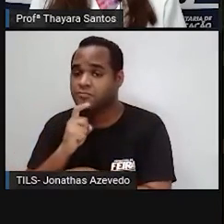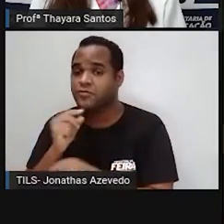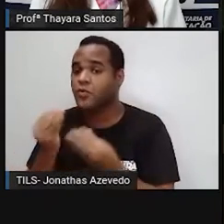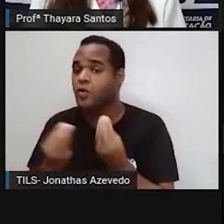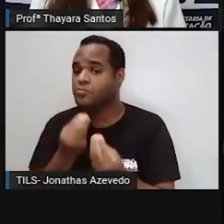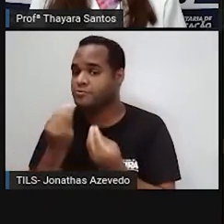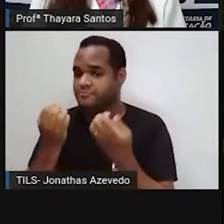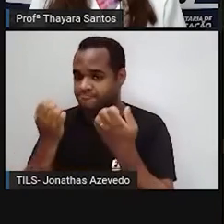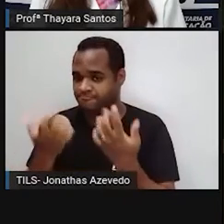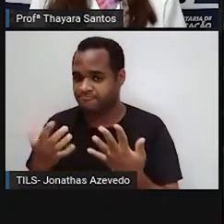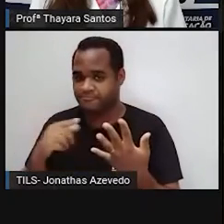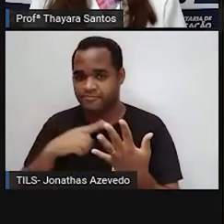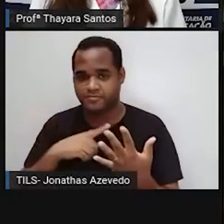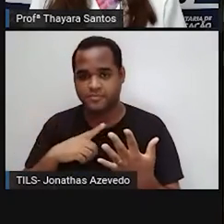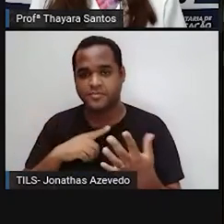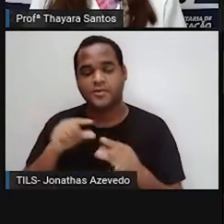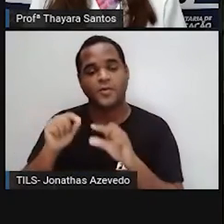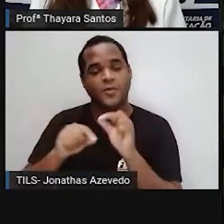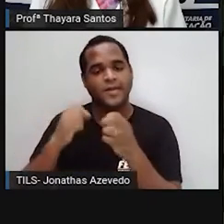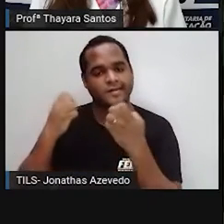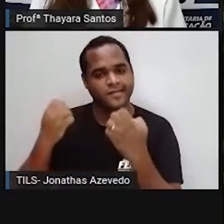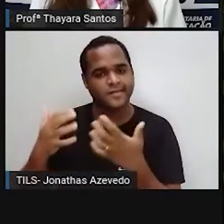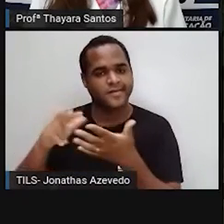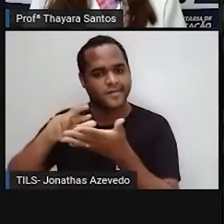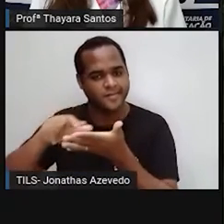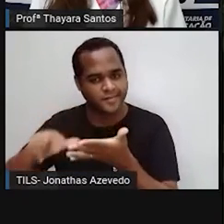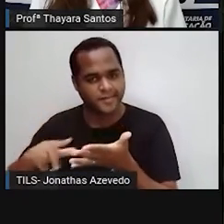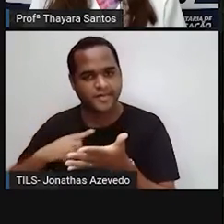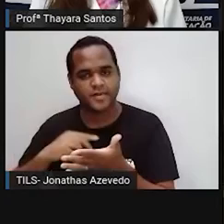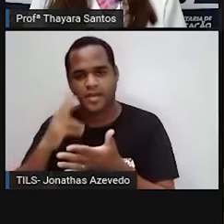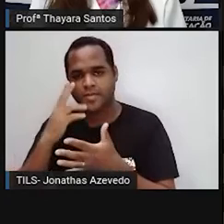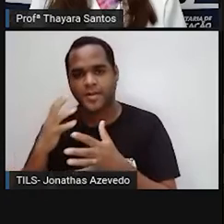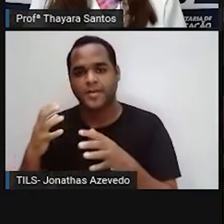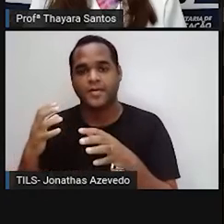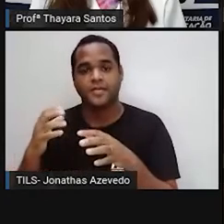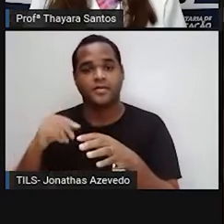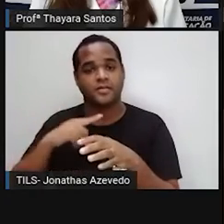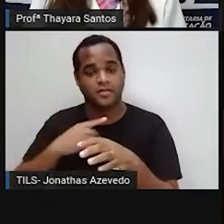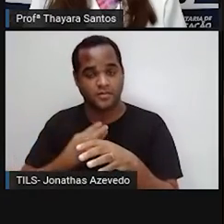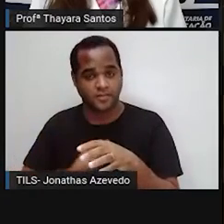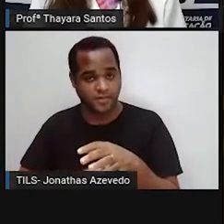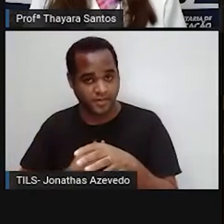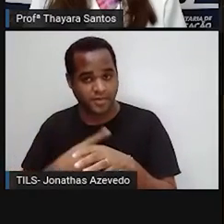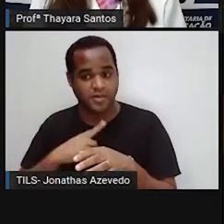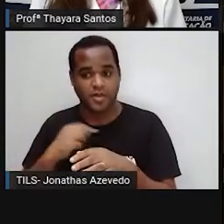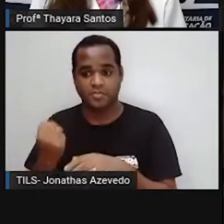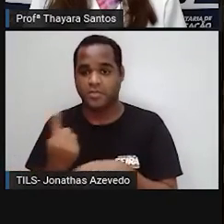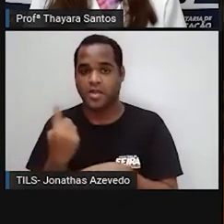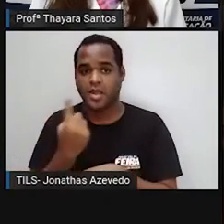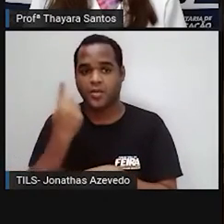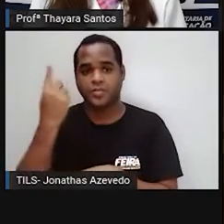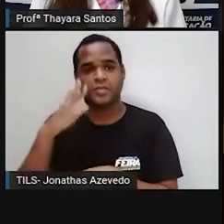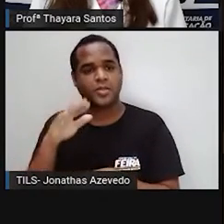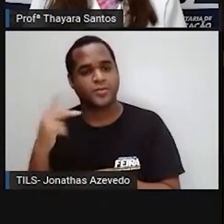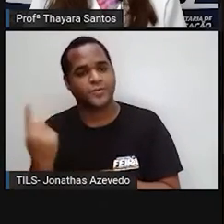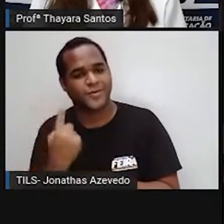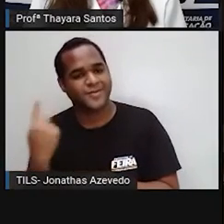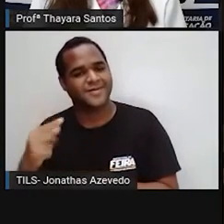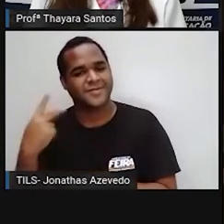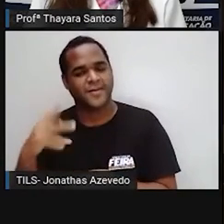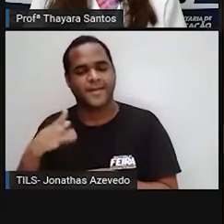continente dos superlativos. Tudo é mais, mais seco, mais alto, mais ventoso, mais isolada e também o mais